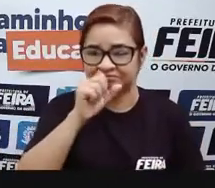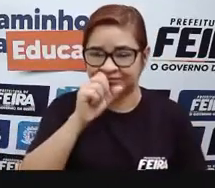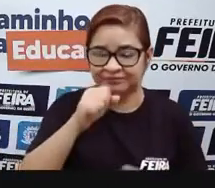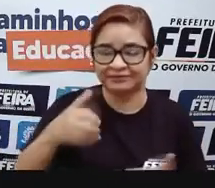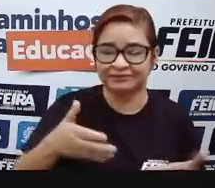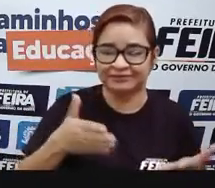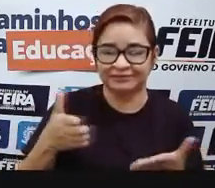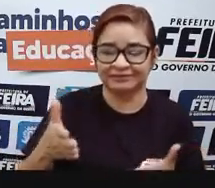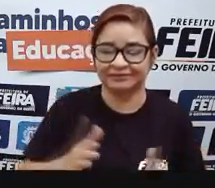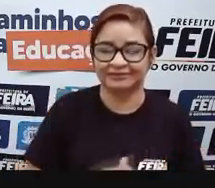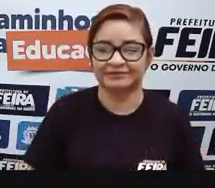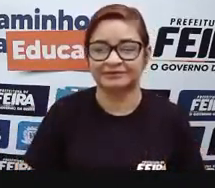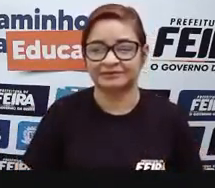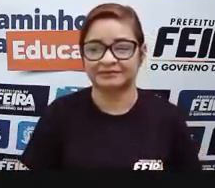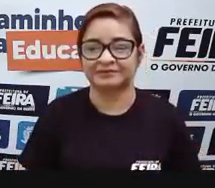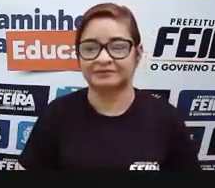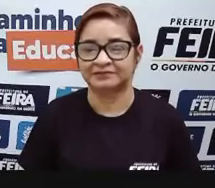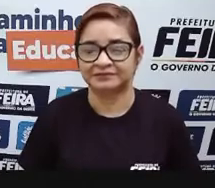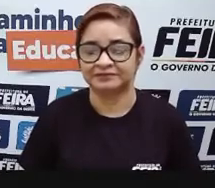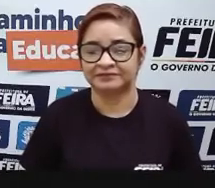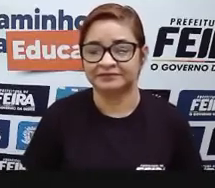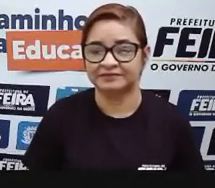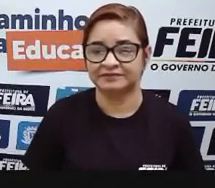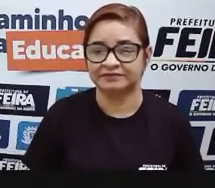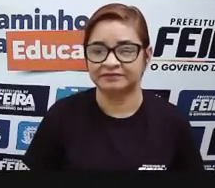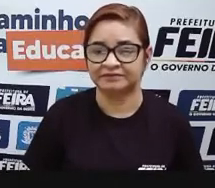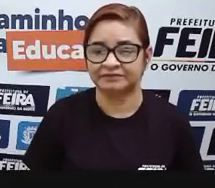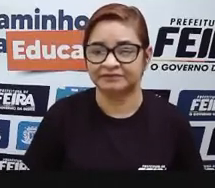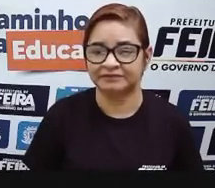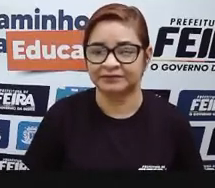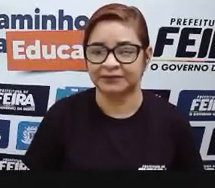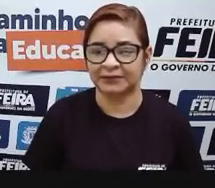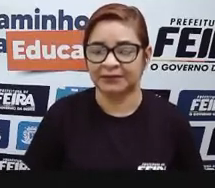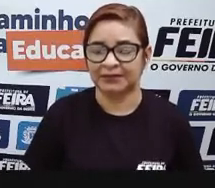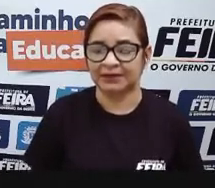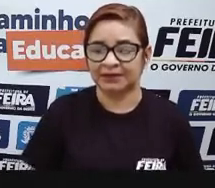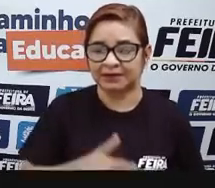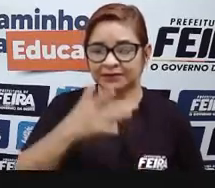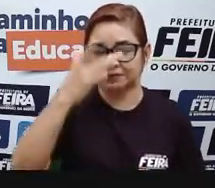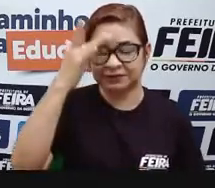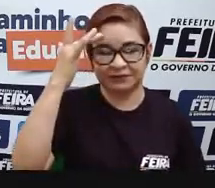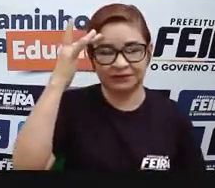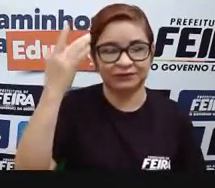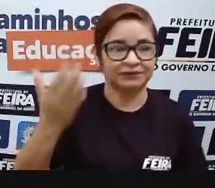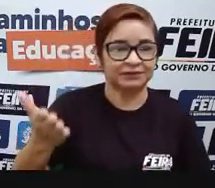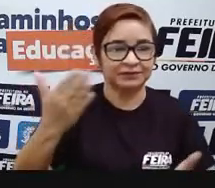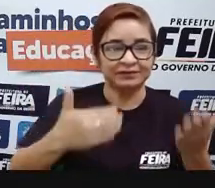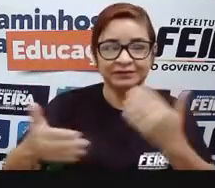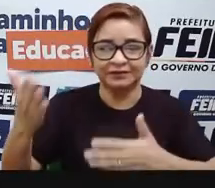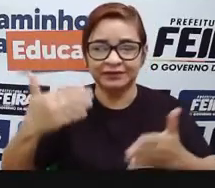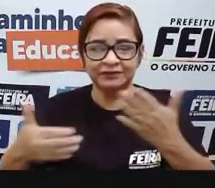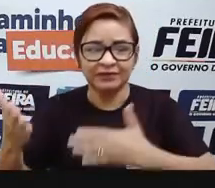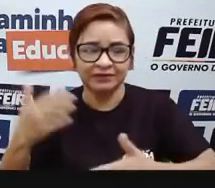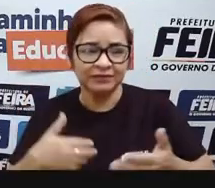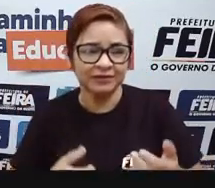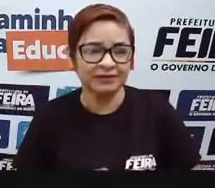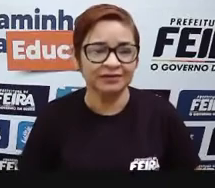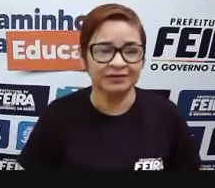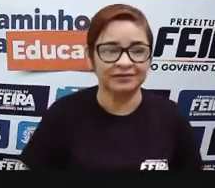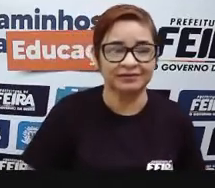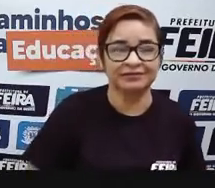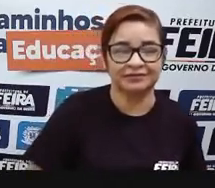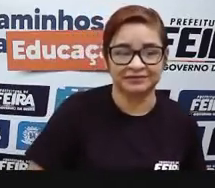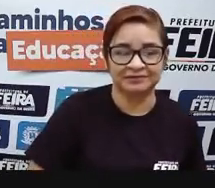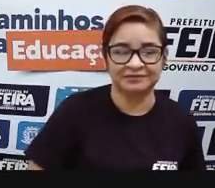da Salles Barbosa. Os chamados locutores aí de Porta de Loja, né? Fazendo essa movimentação